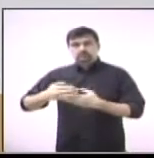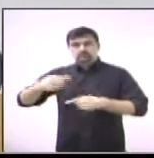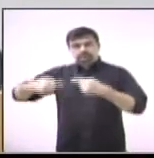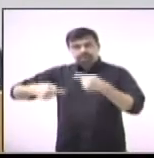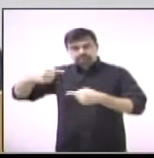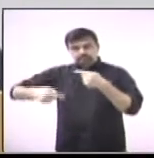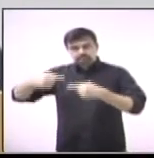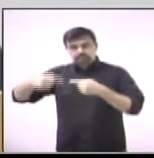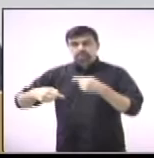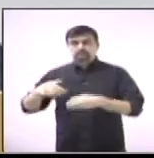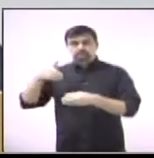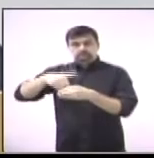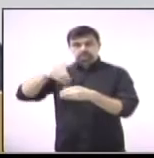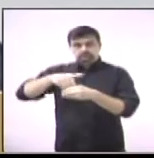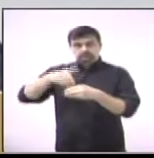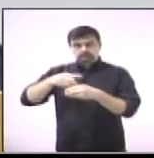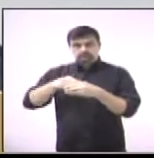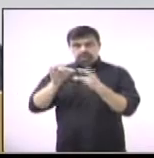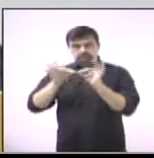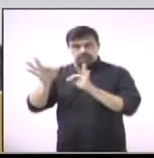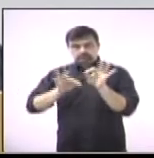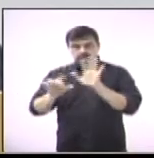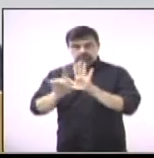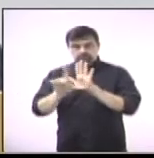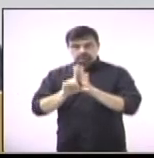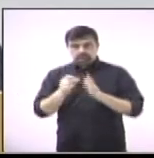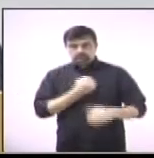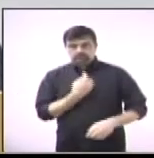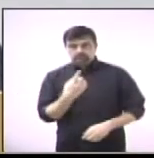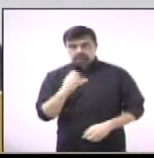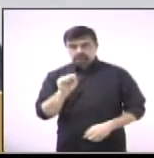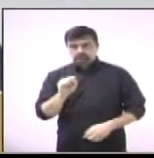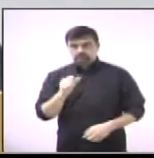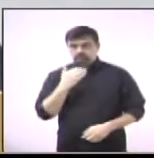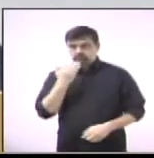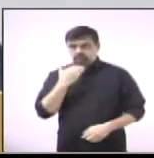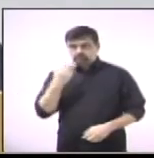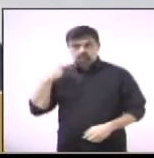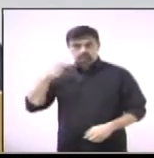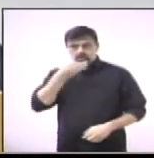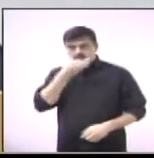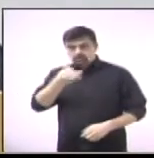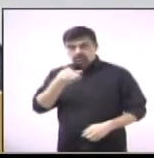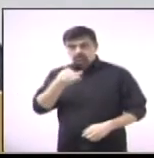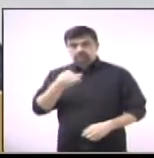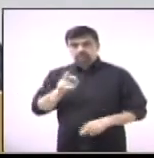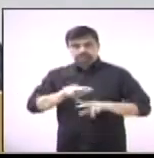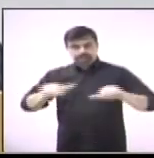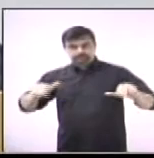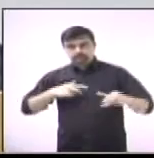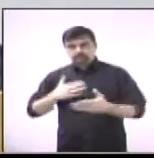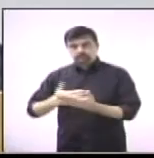18 barra 15 do executivo está em discussão. Ninguém querendo fazer uso da palavra, eu coloco em votação.